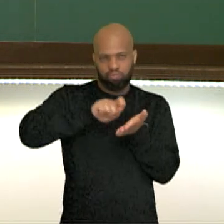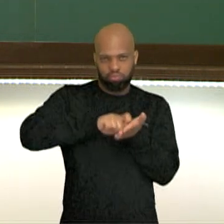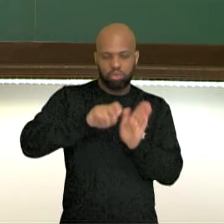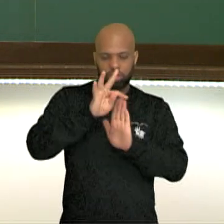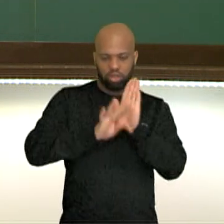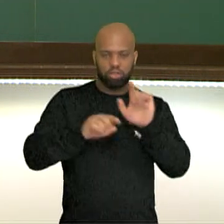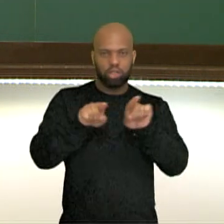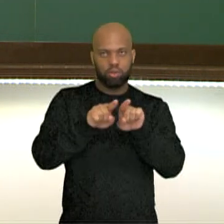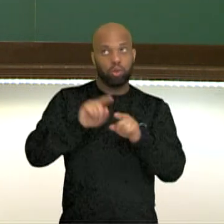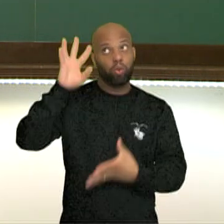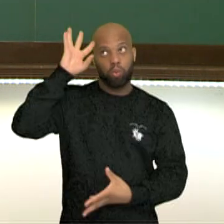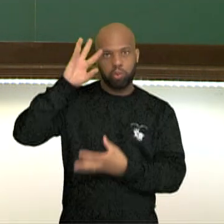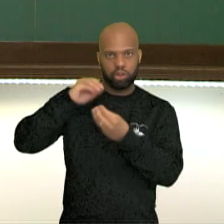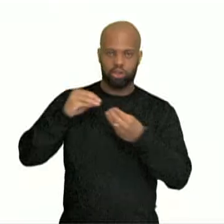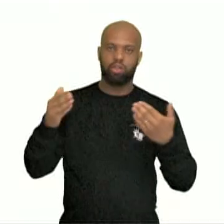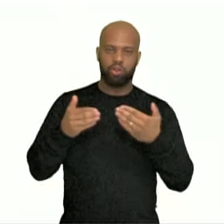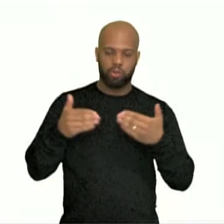isso?